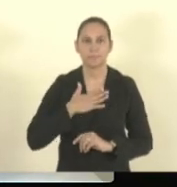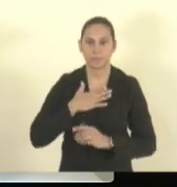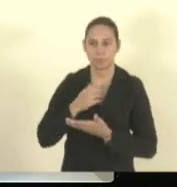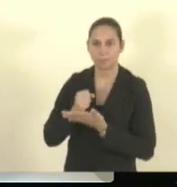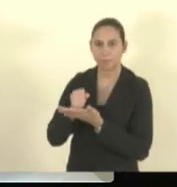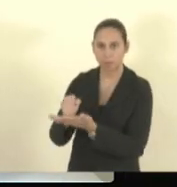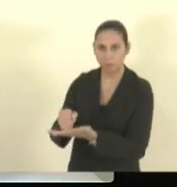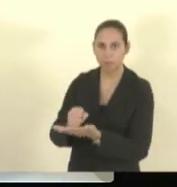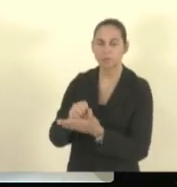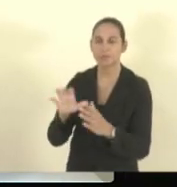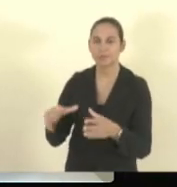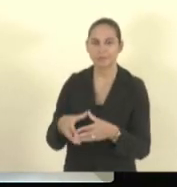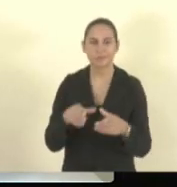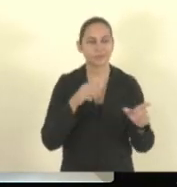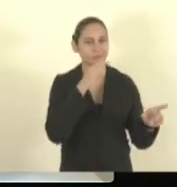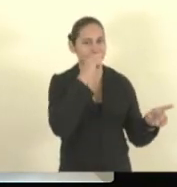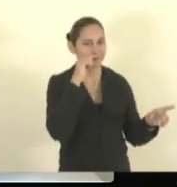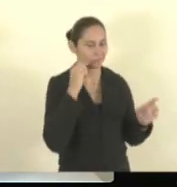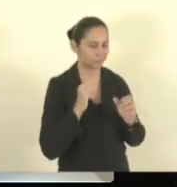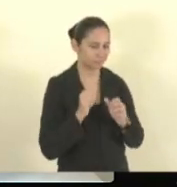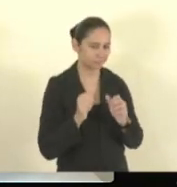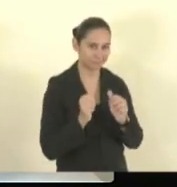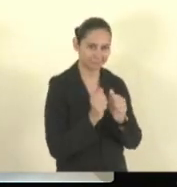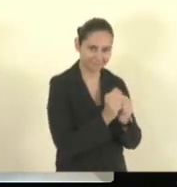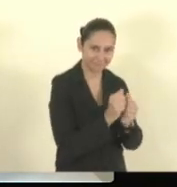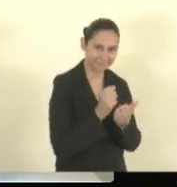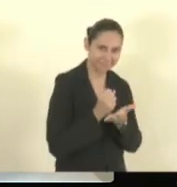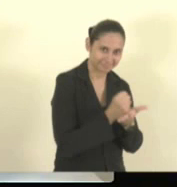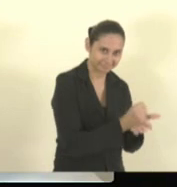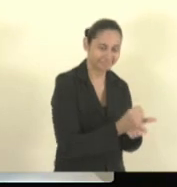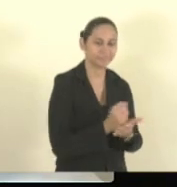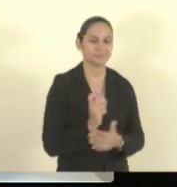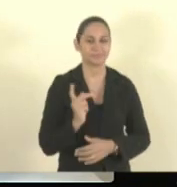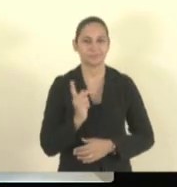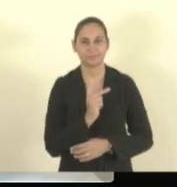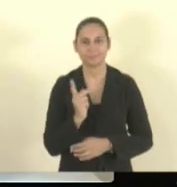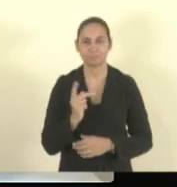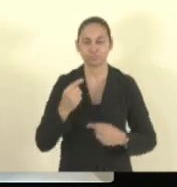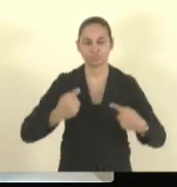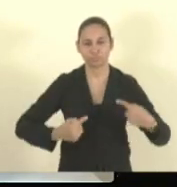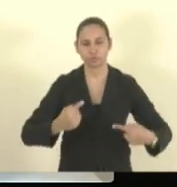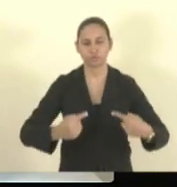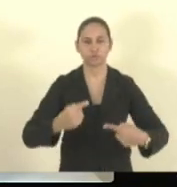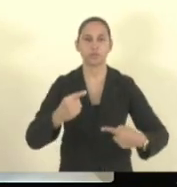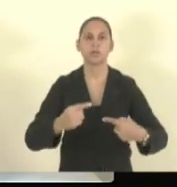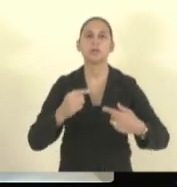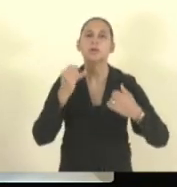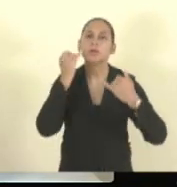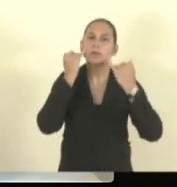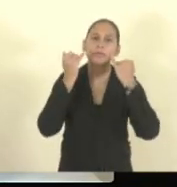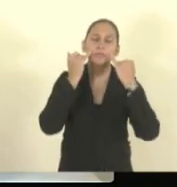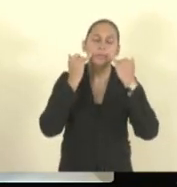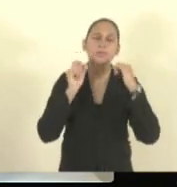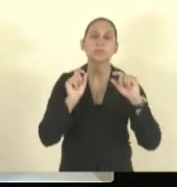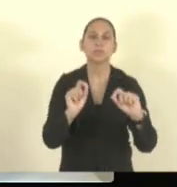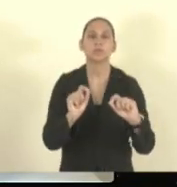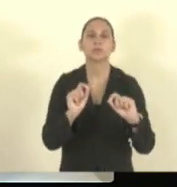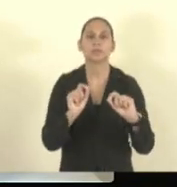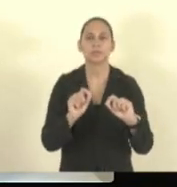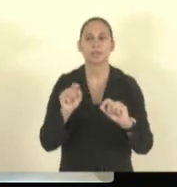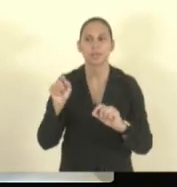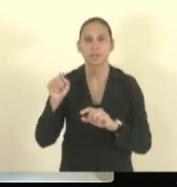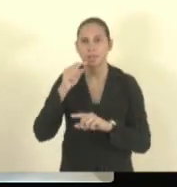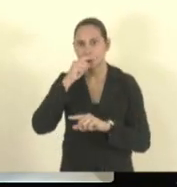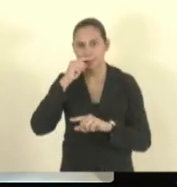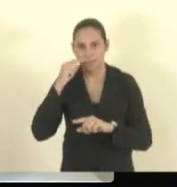do deputado Capitão Assunção, tiveram a oportunidade de dialogar, e a informação que eu tive é que a assessoria do